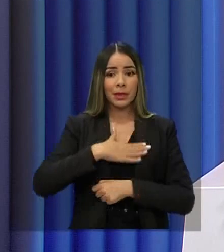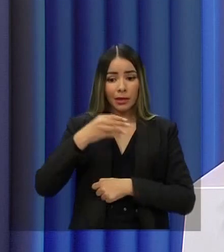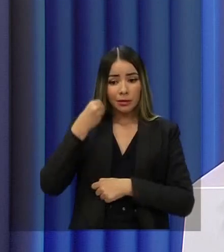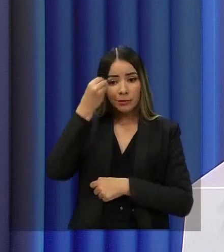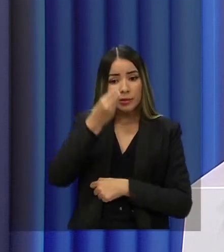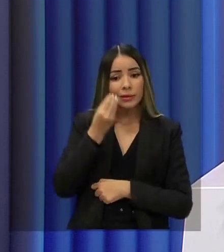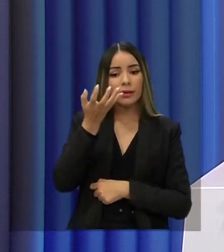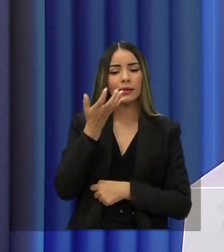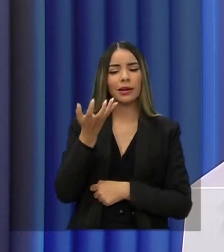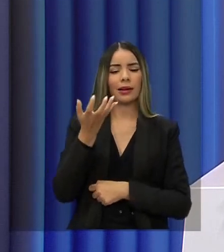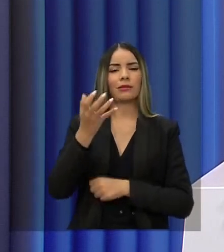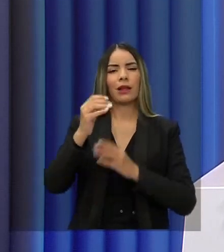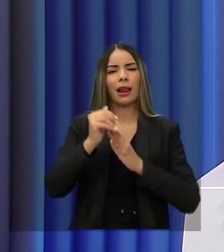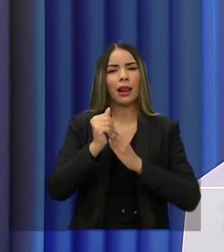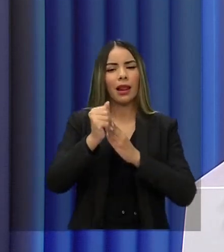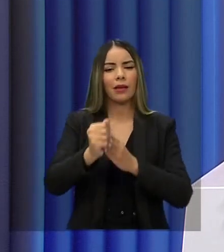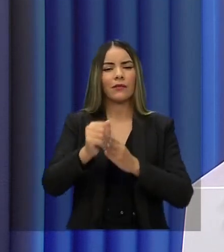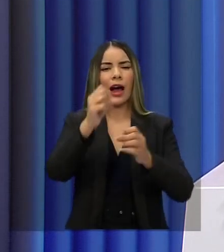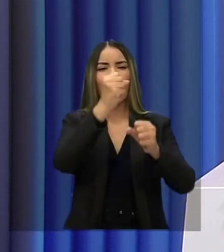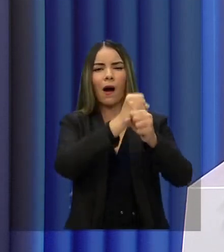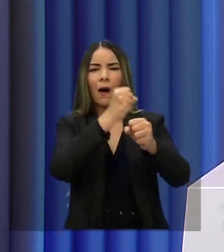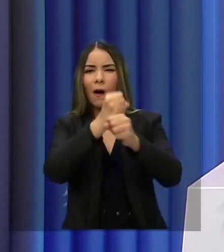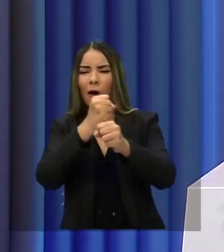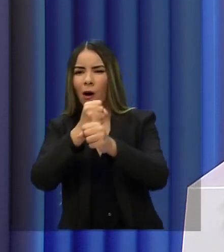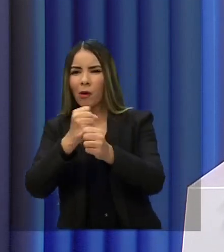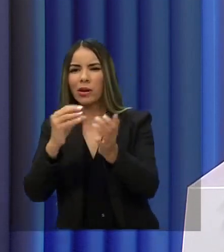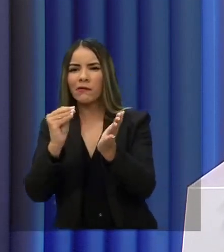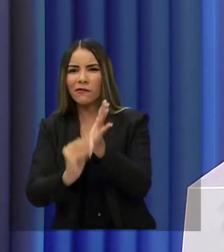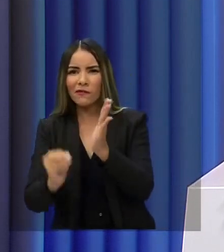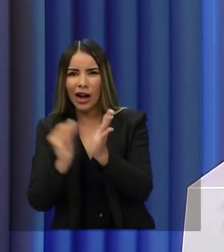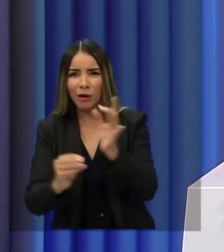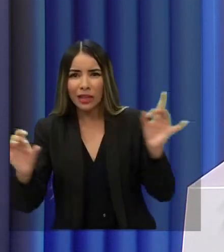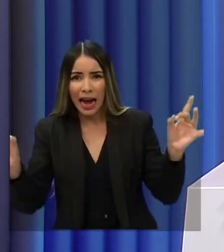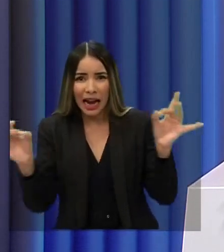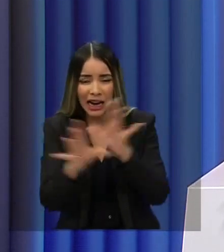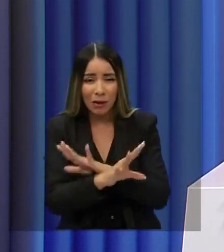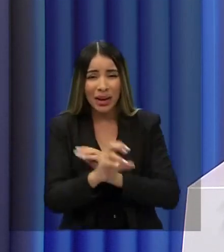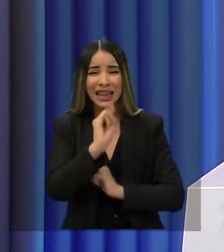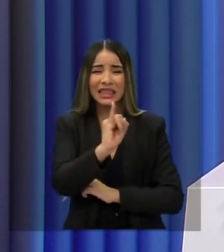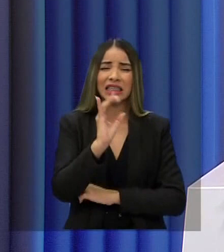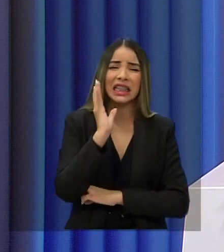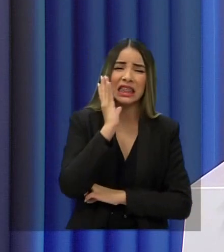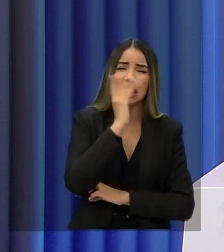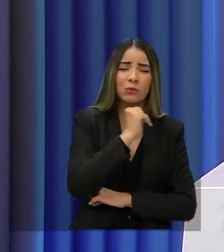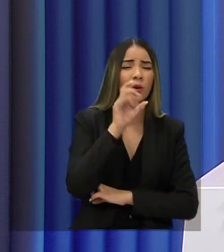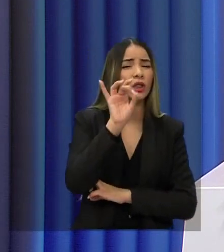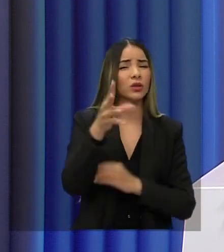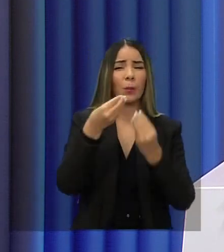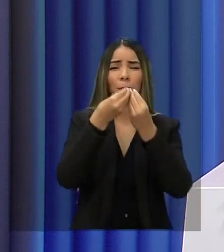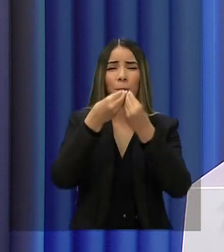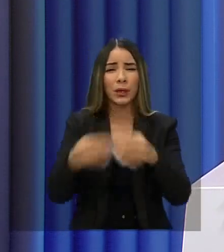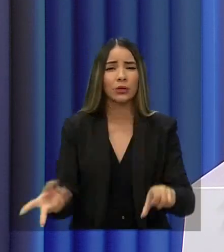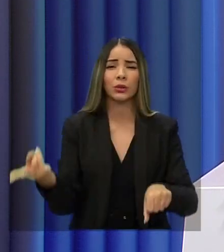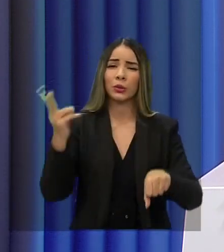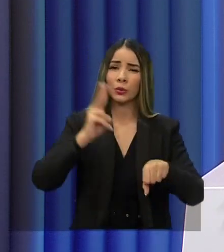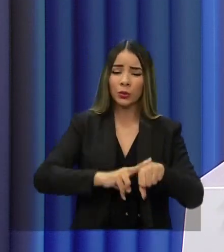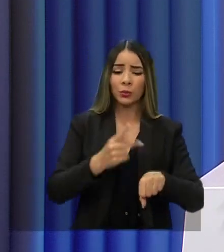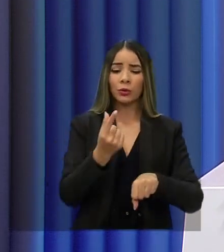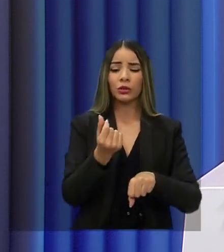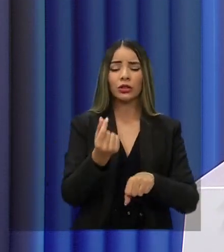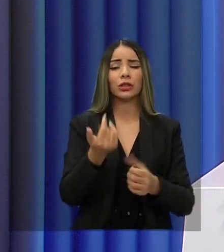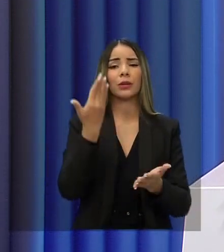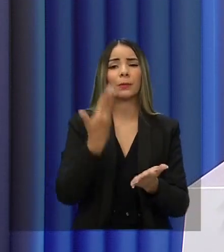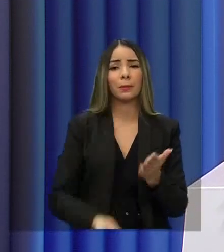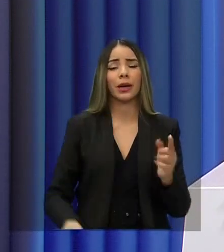quero levar para terminar as obras inacabadas, porque obra lenta inacabada é prejuízo duplo, é prejuízo de dinheiro público